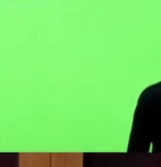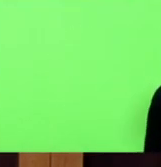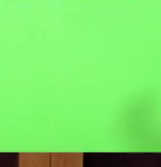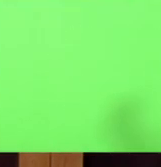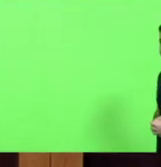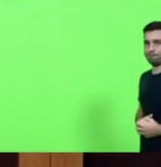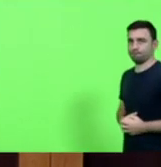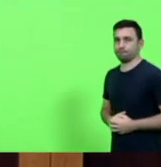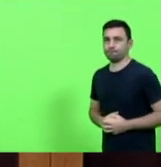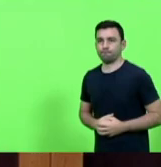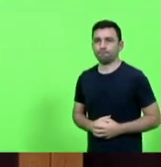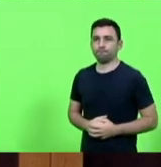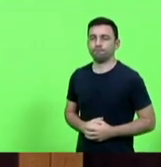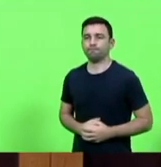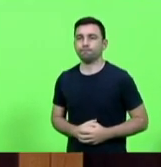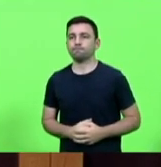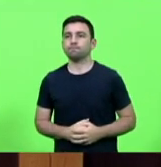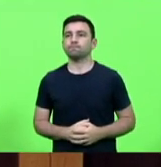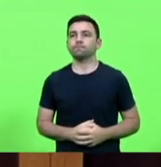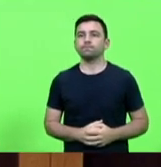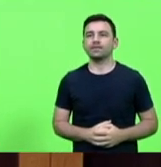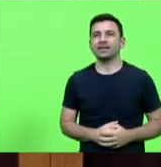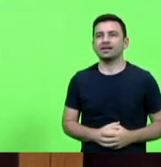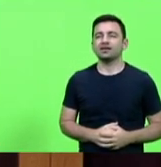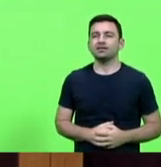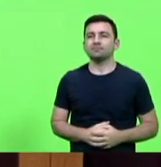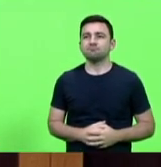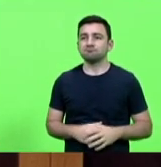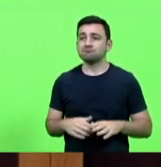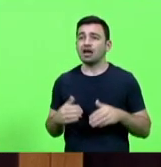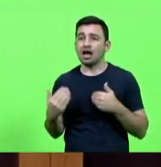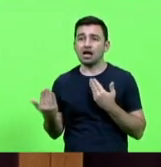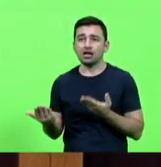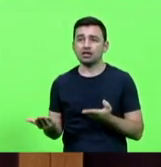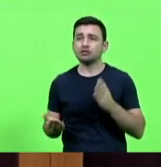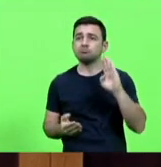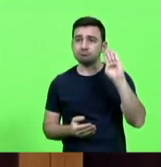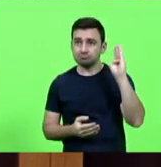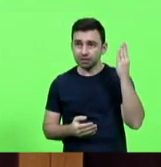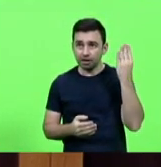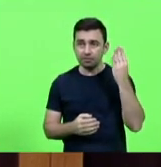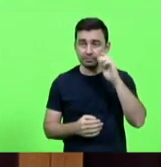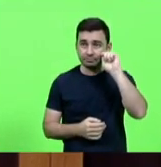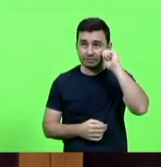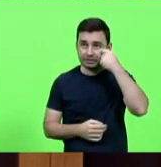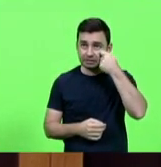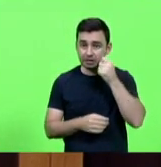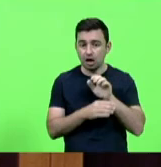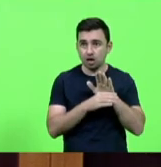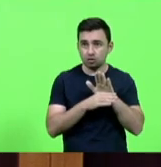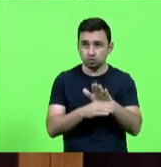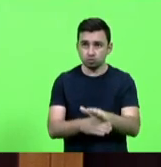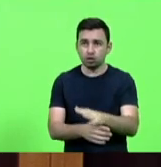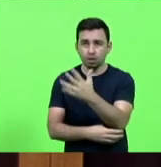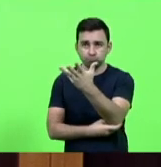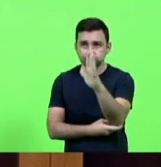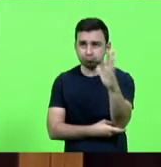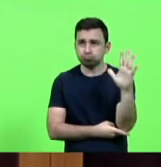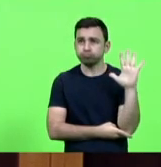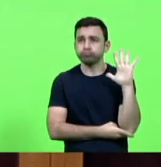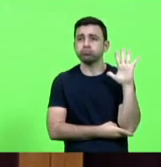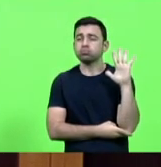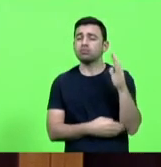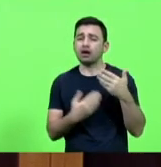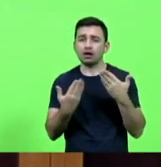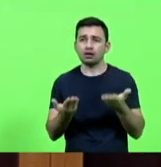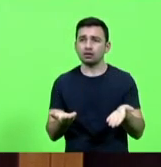recuperação ambiental vai continuar certo o passivo ambiental continuará